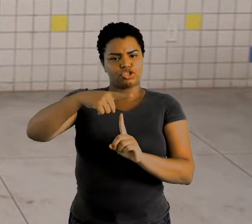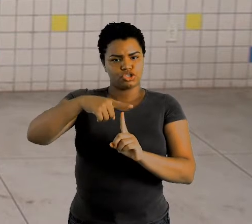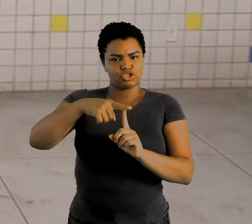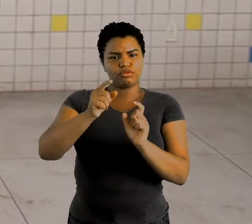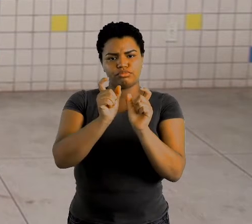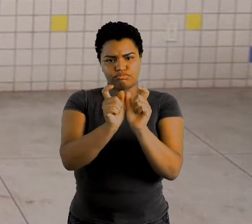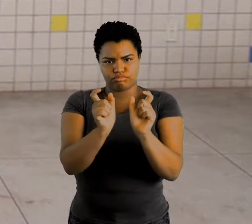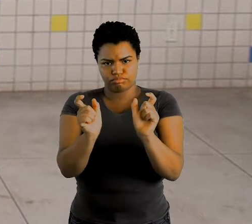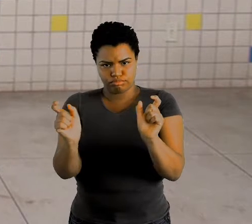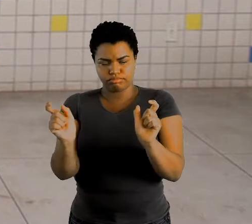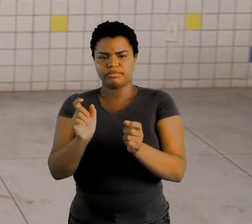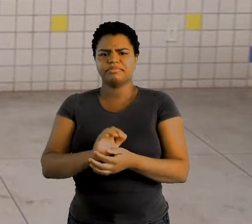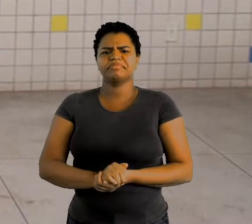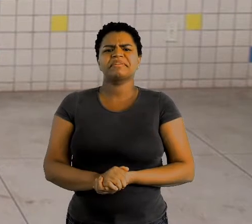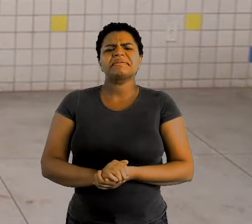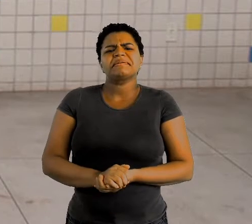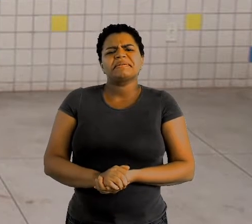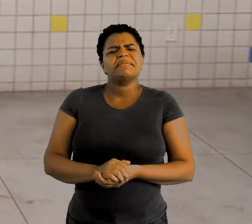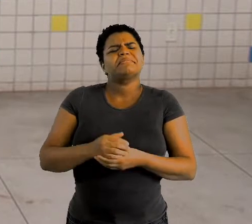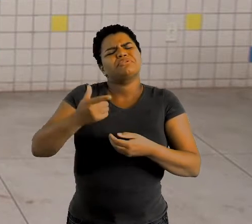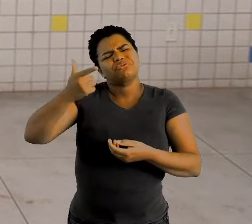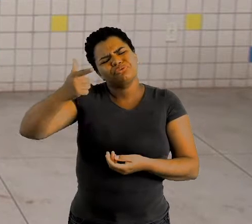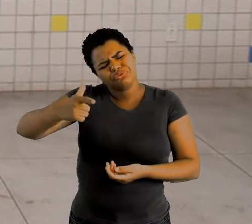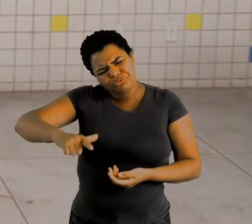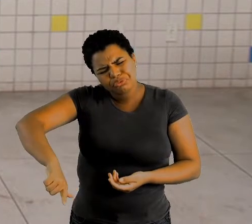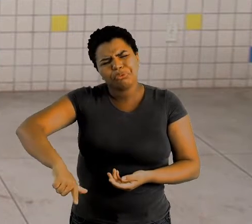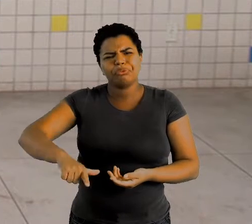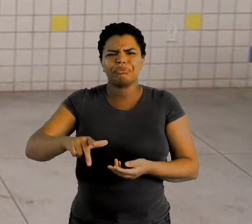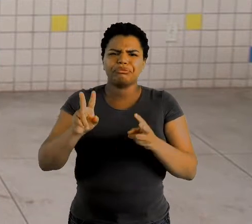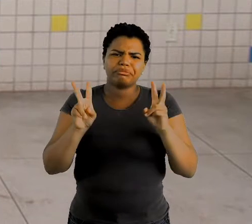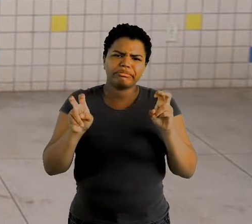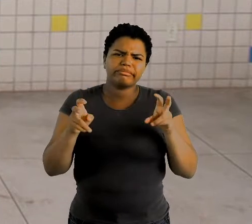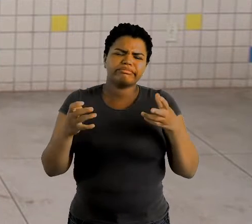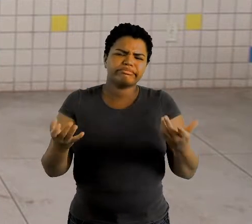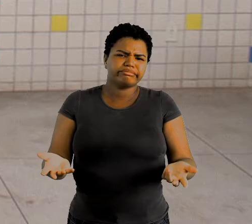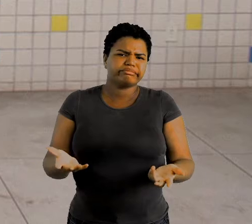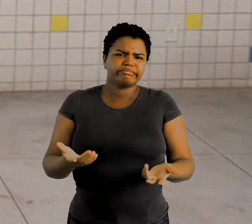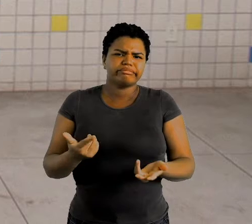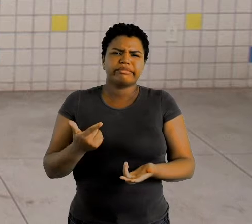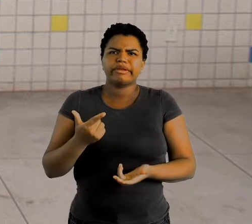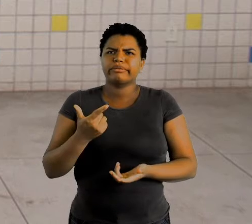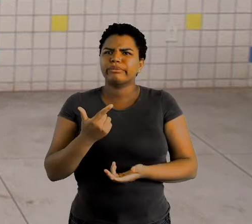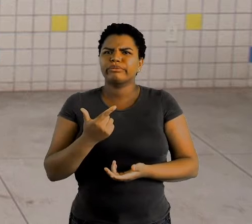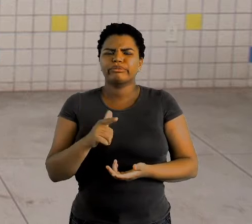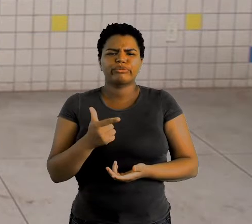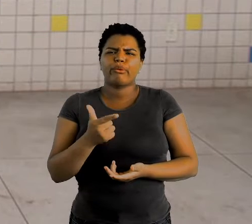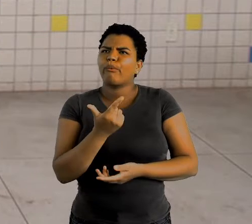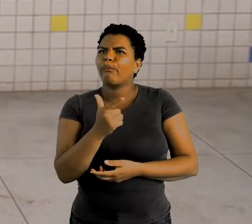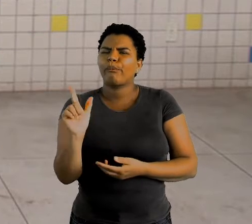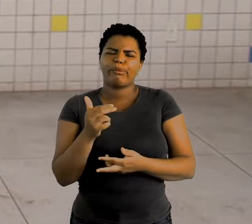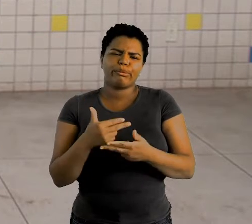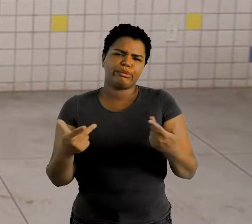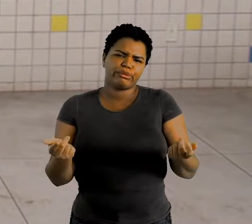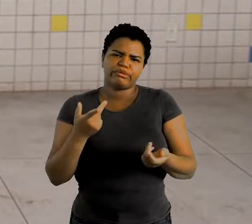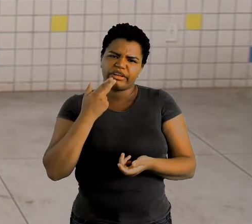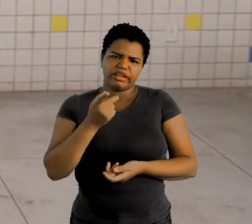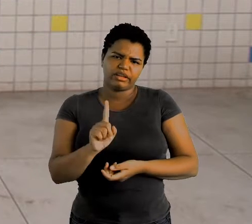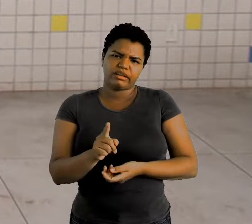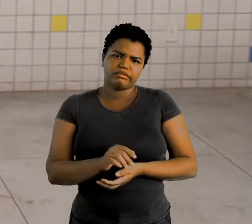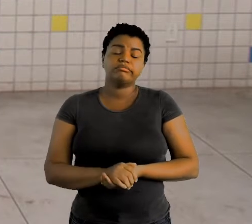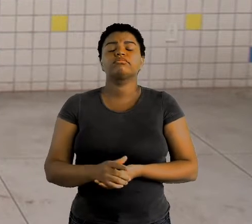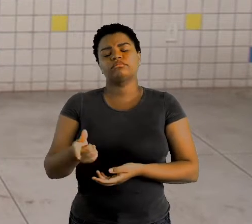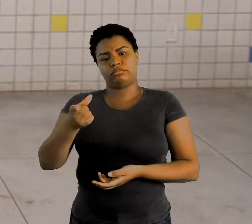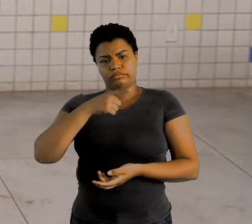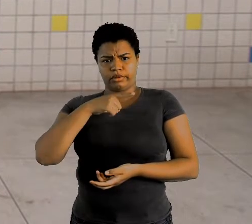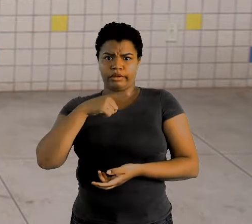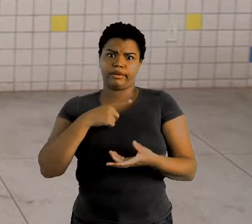Ah, professor, mas de novo esse assunto, não tem outra coisa para falar não? Tem, tem